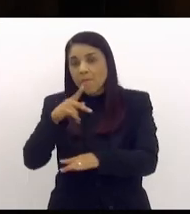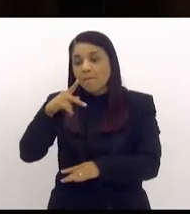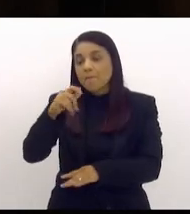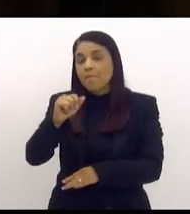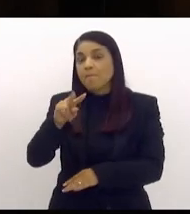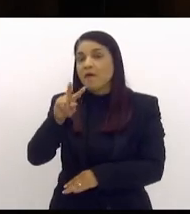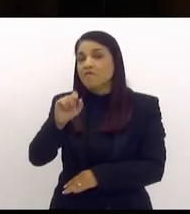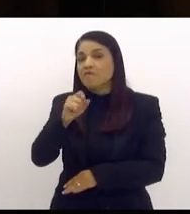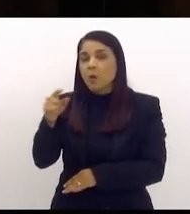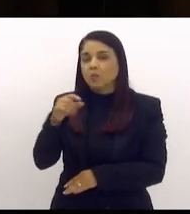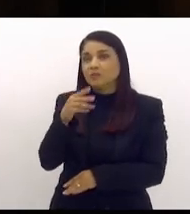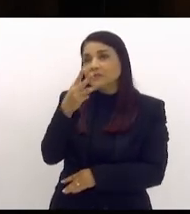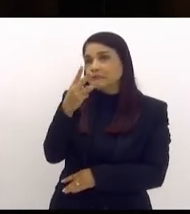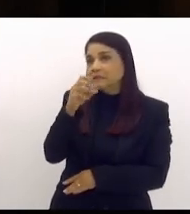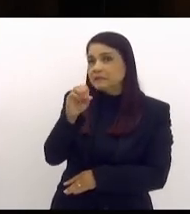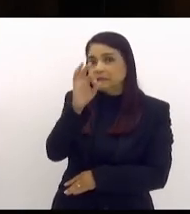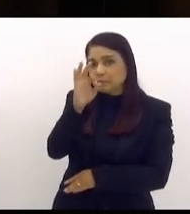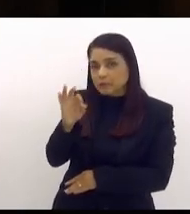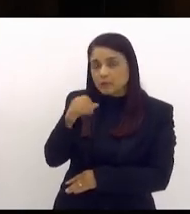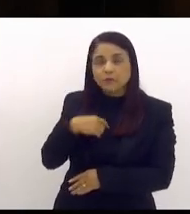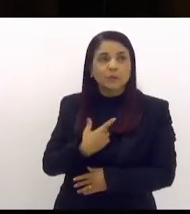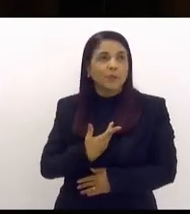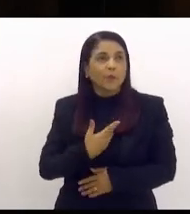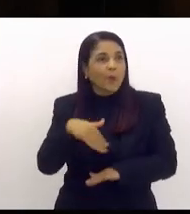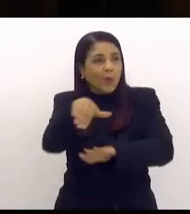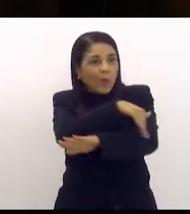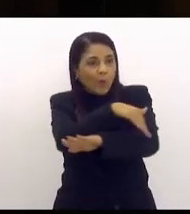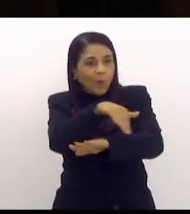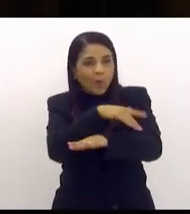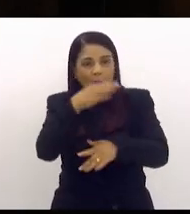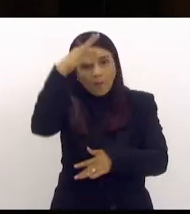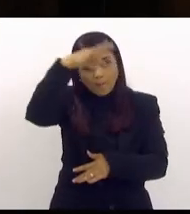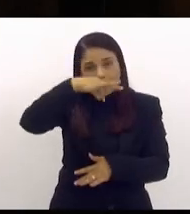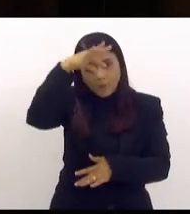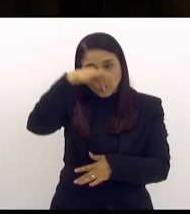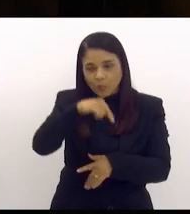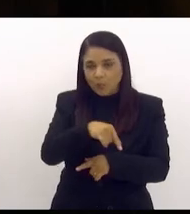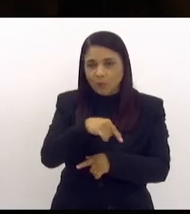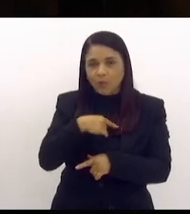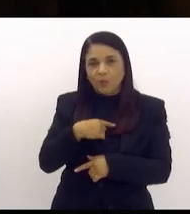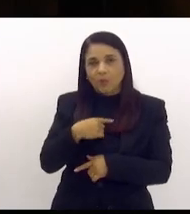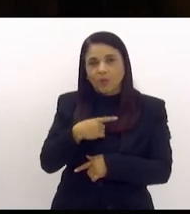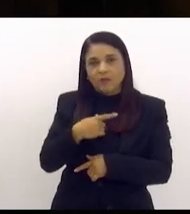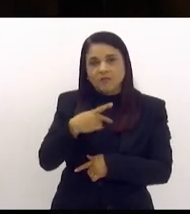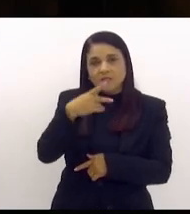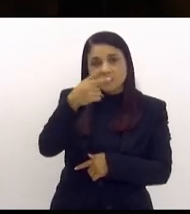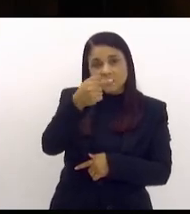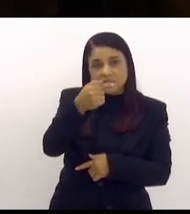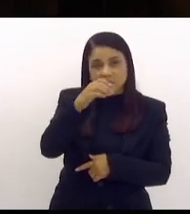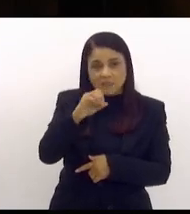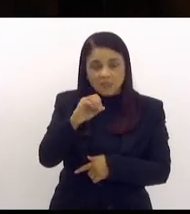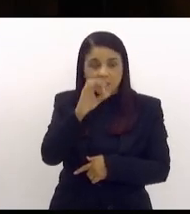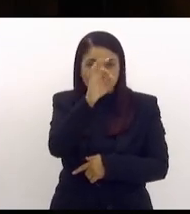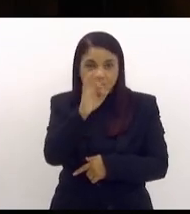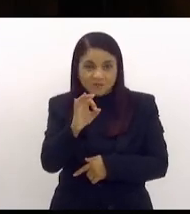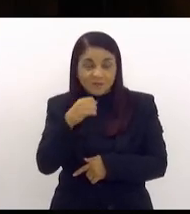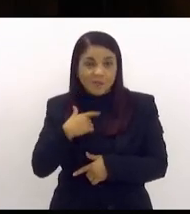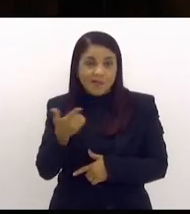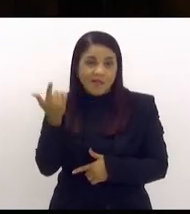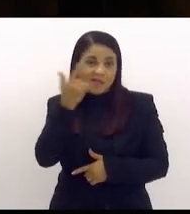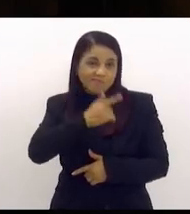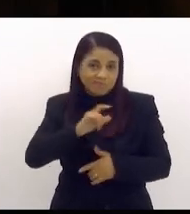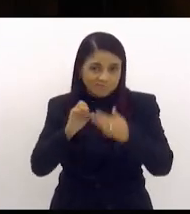30% rua Peru 70% e a empresa que ganhou a licitação